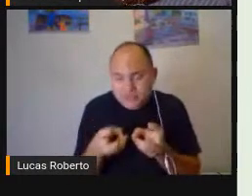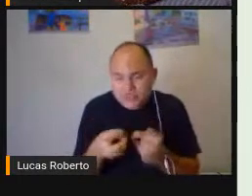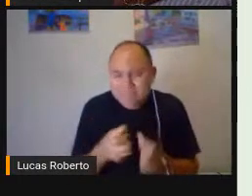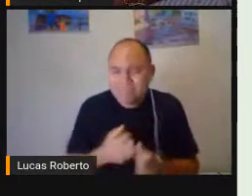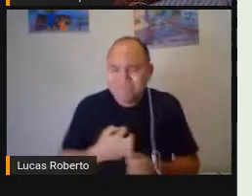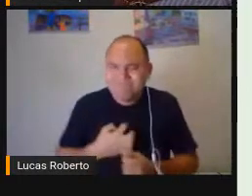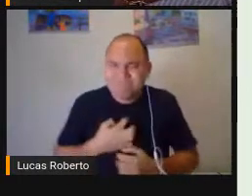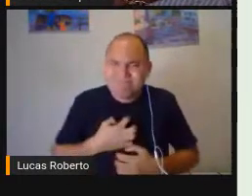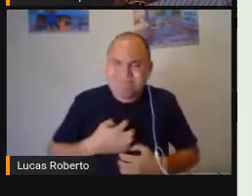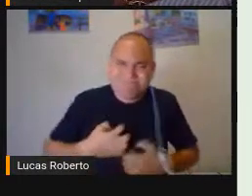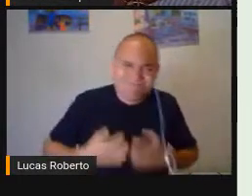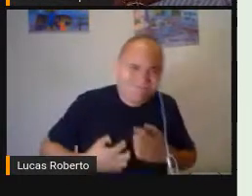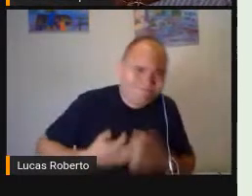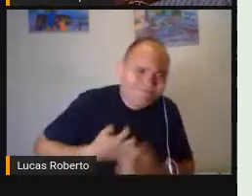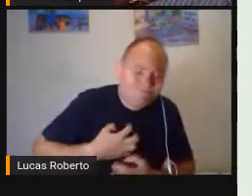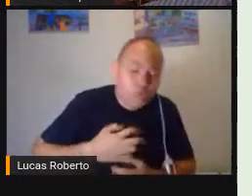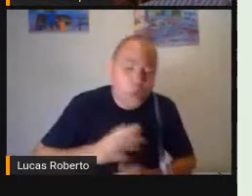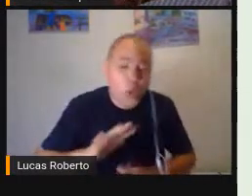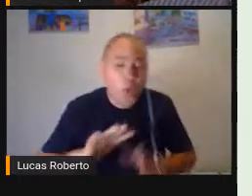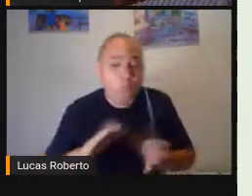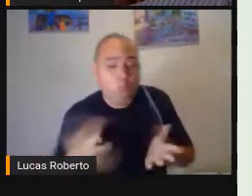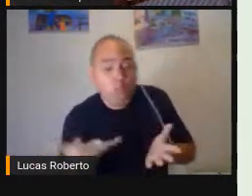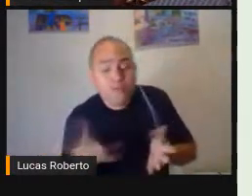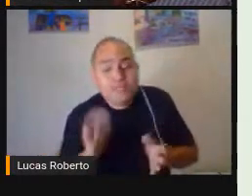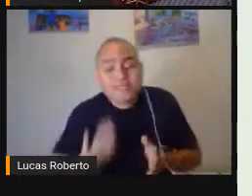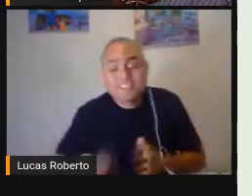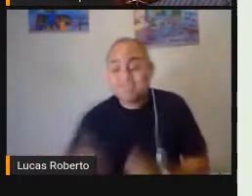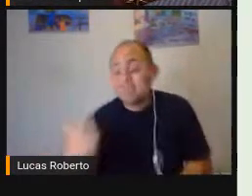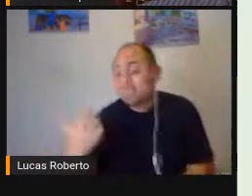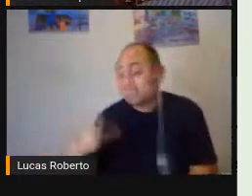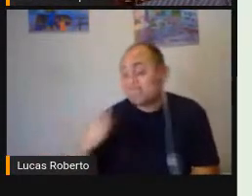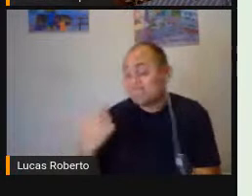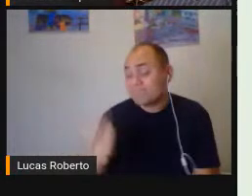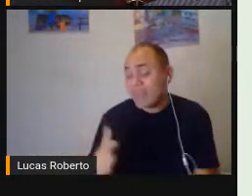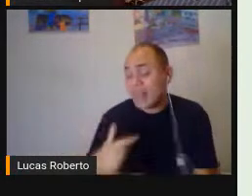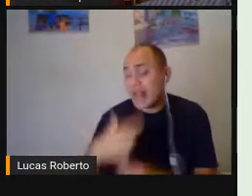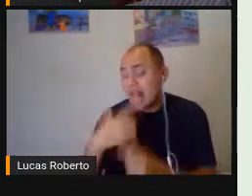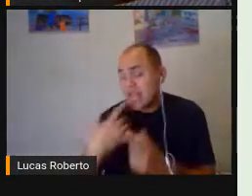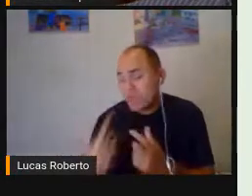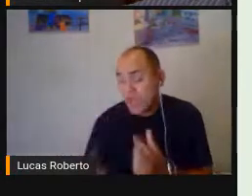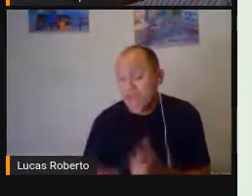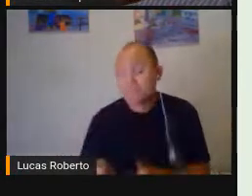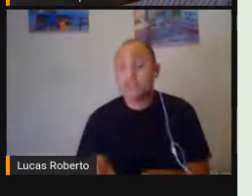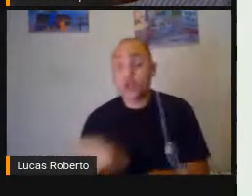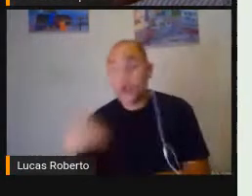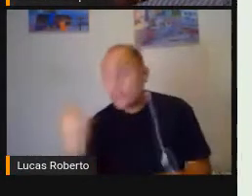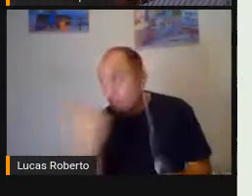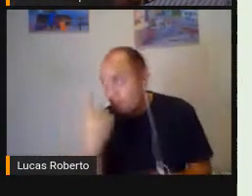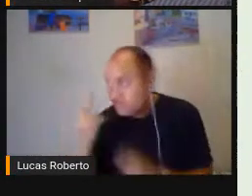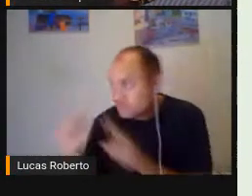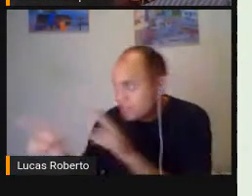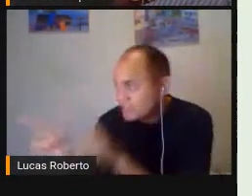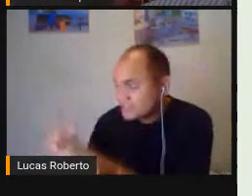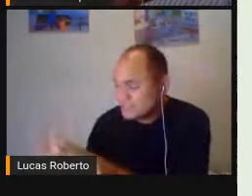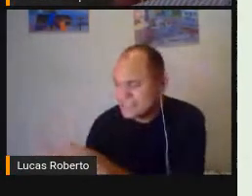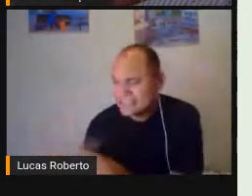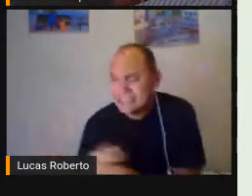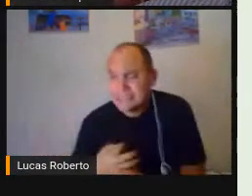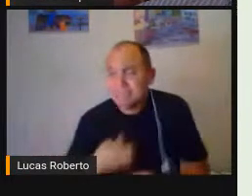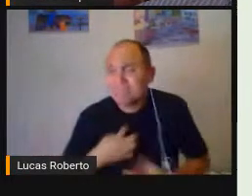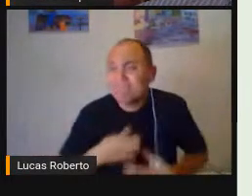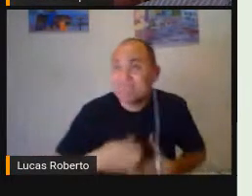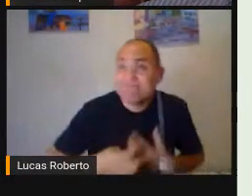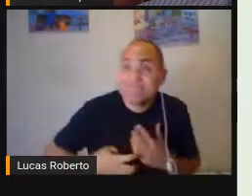linguagem Não tem a fala Da angústia De alguns professores E professoras Dos pais Da família Como um todo